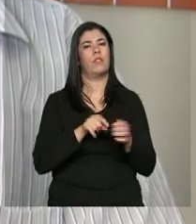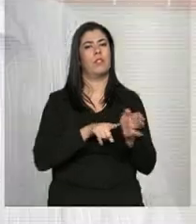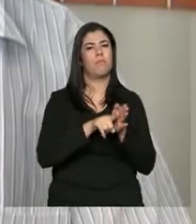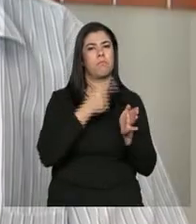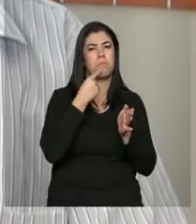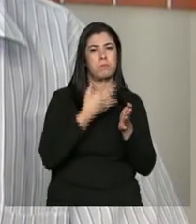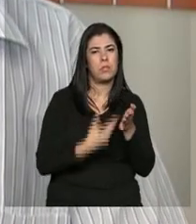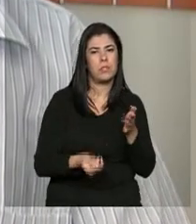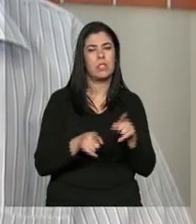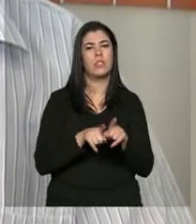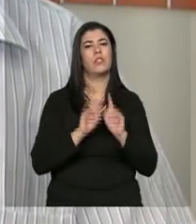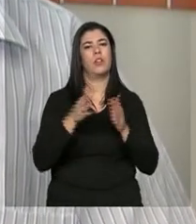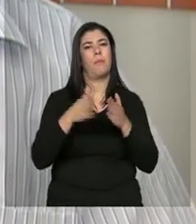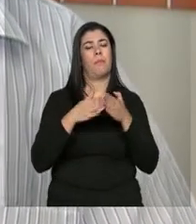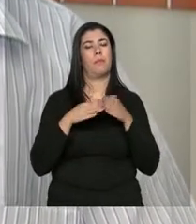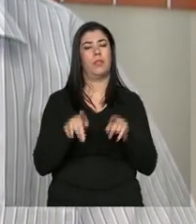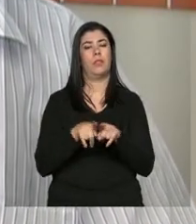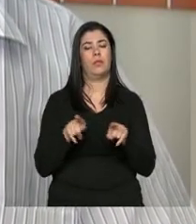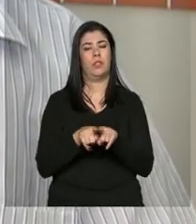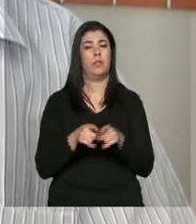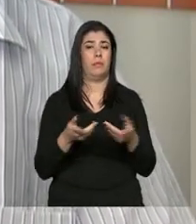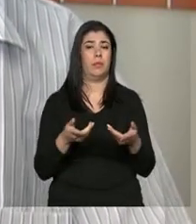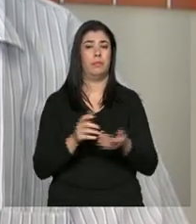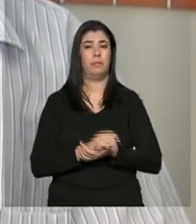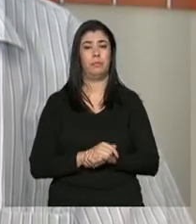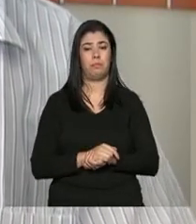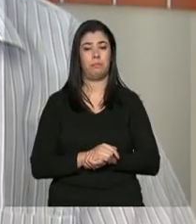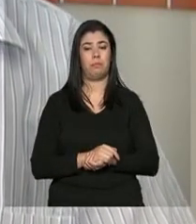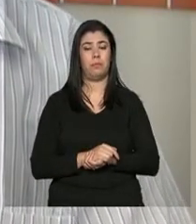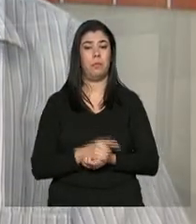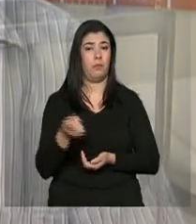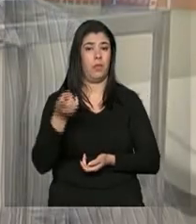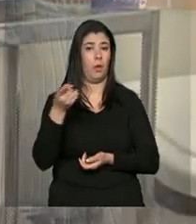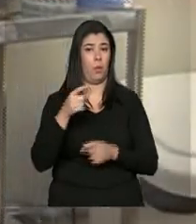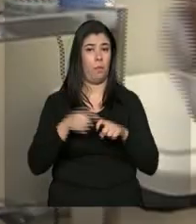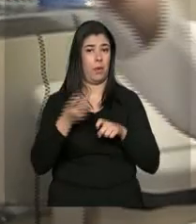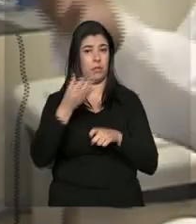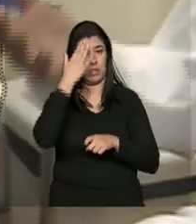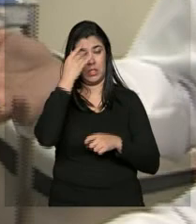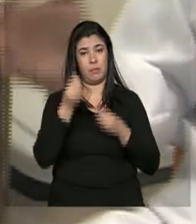a guia e ele quer saber.